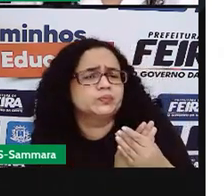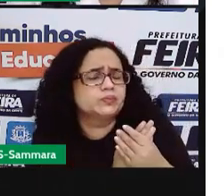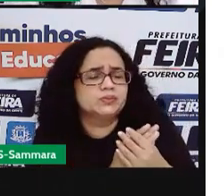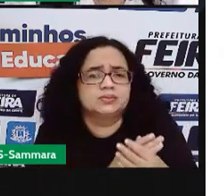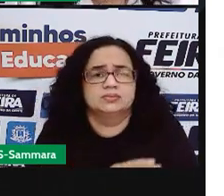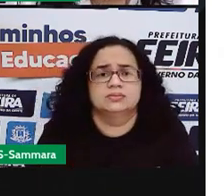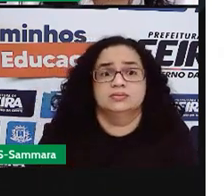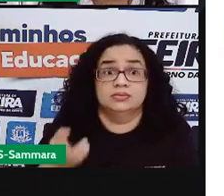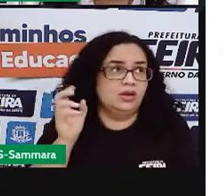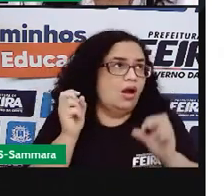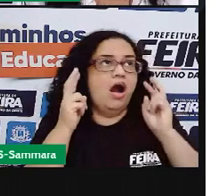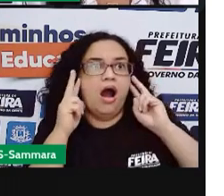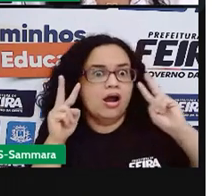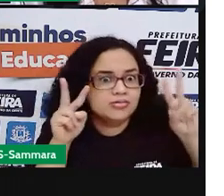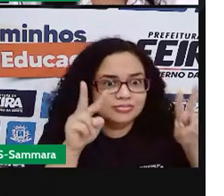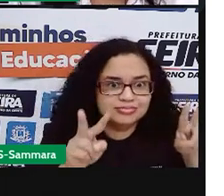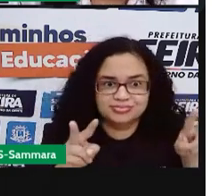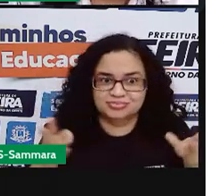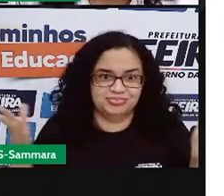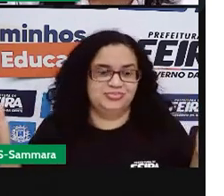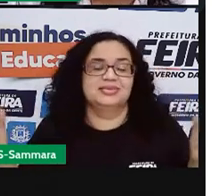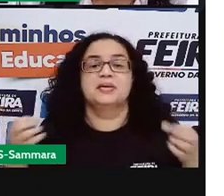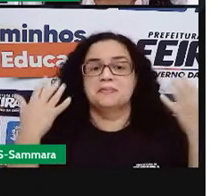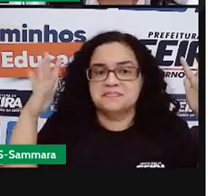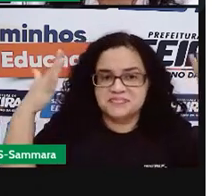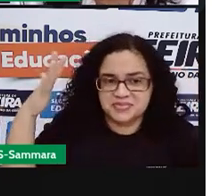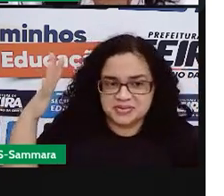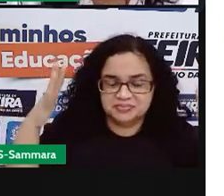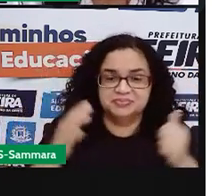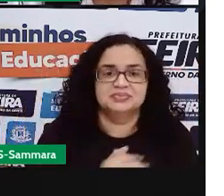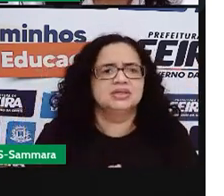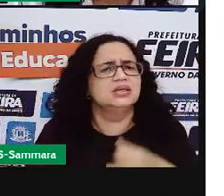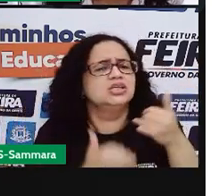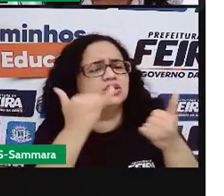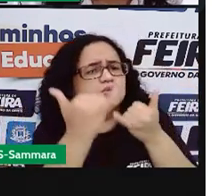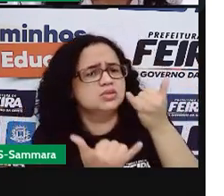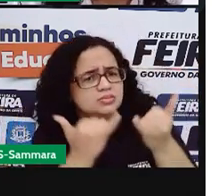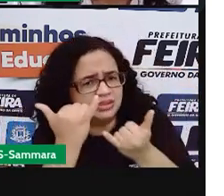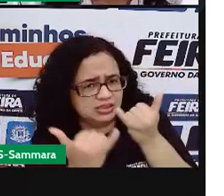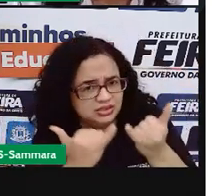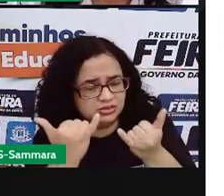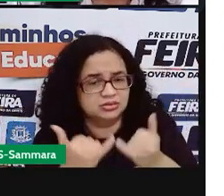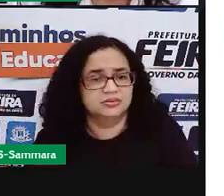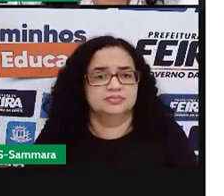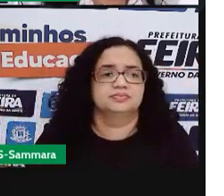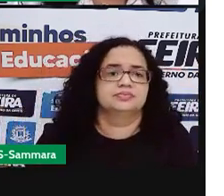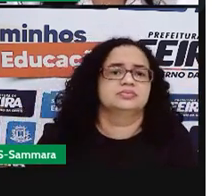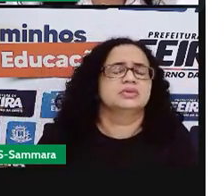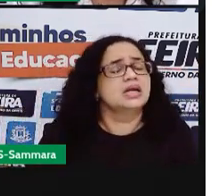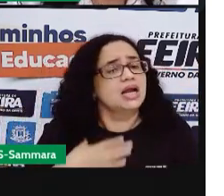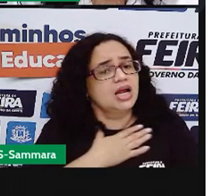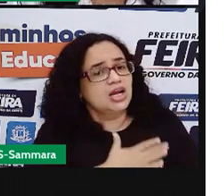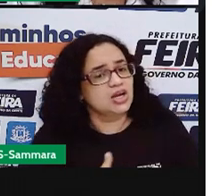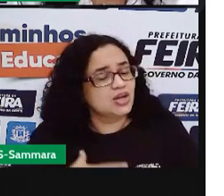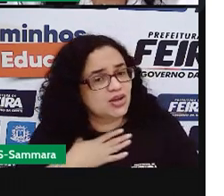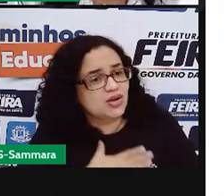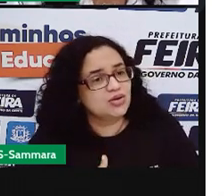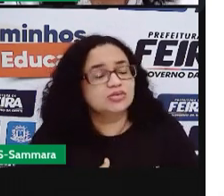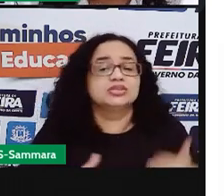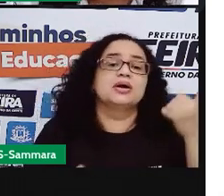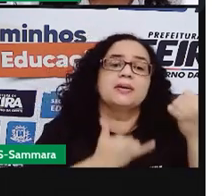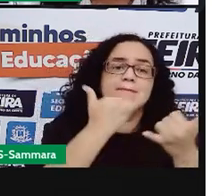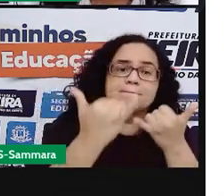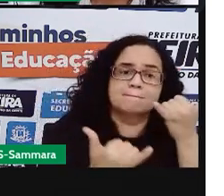gente para logo pra olhar, né? Hum, muito bem. E os dos brinquedos? Quem gosta de se divertir com